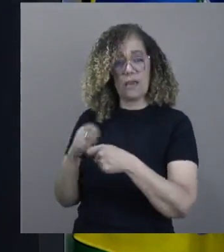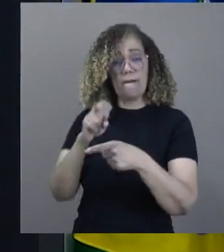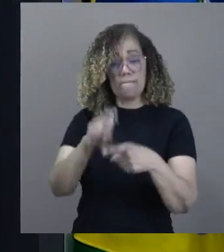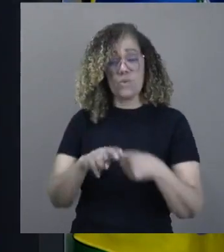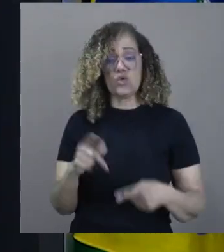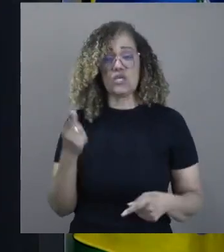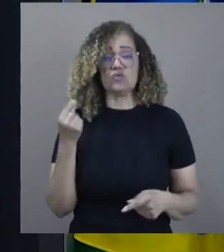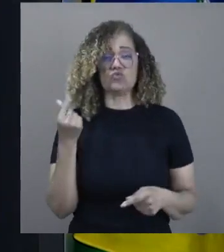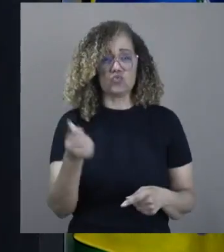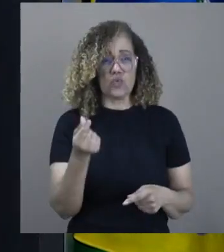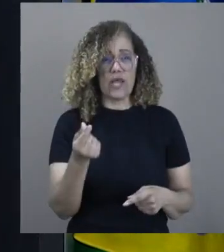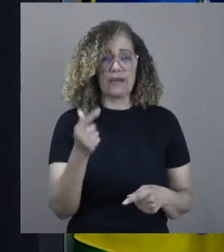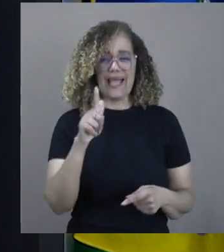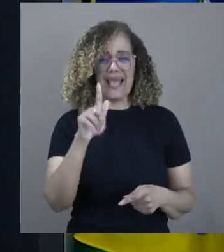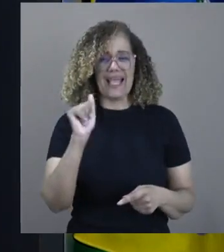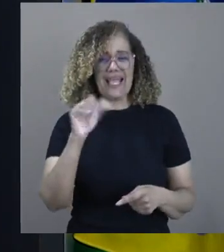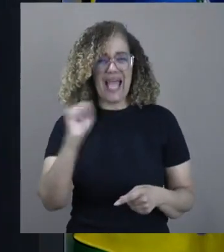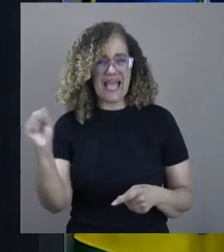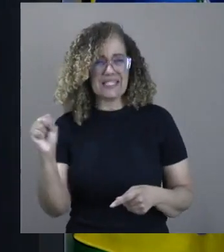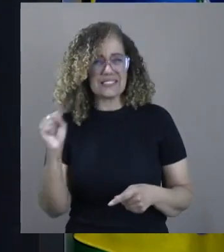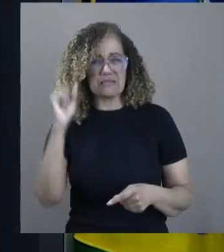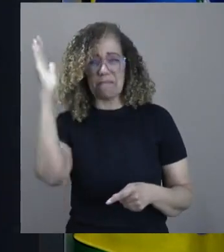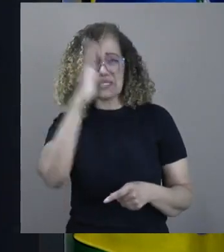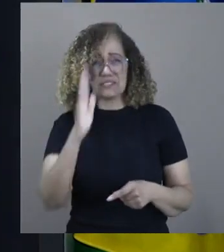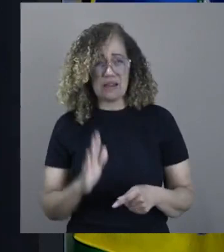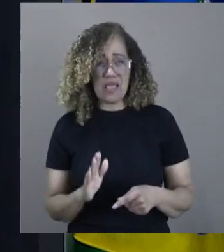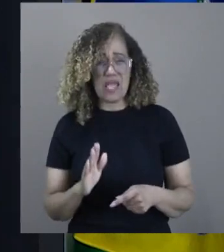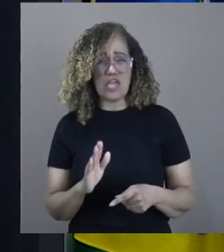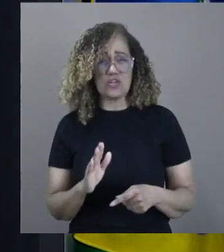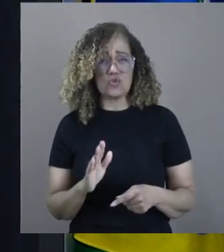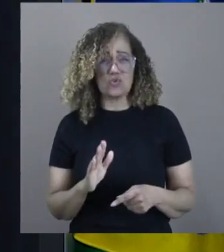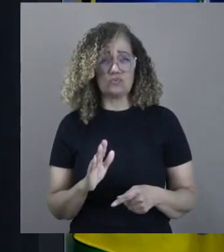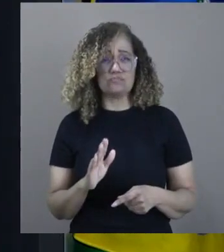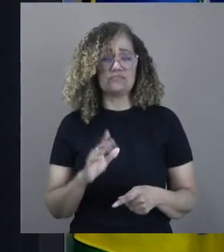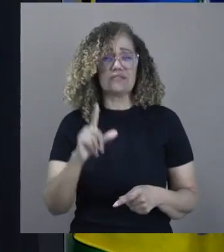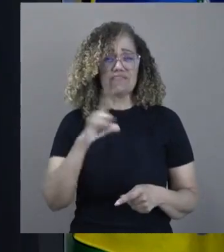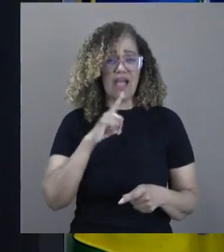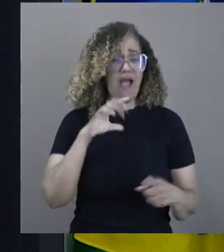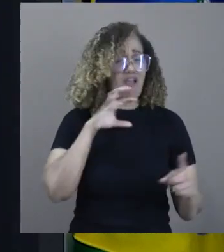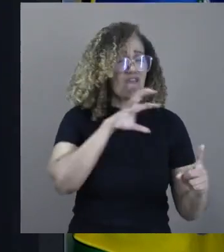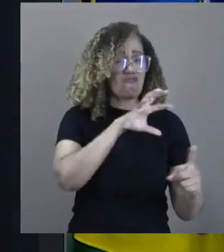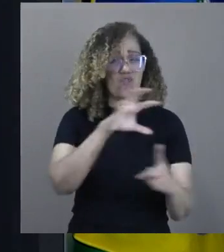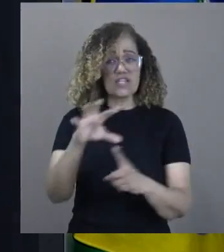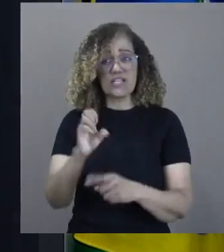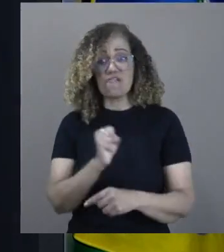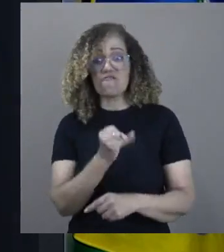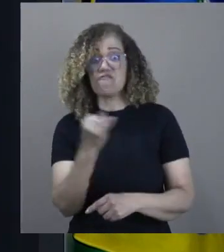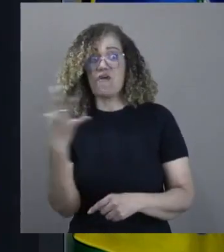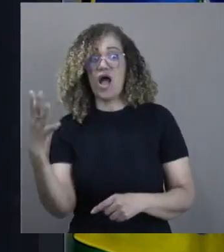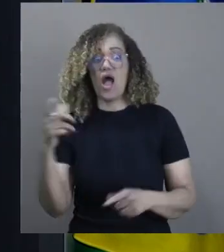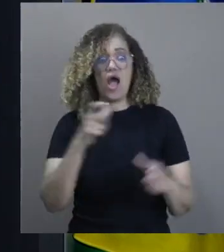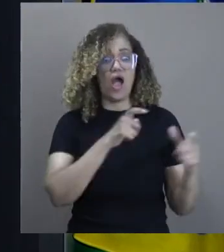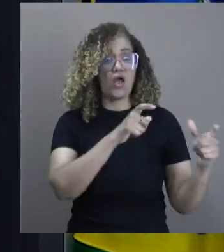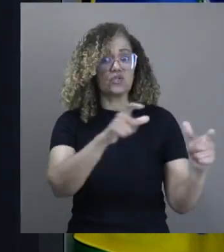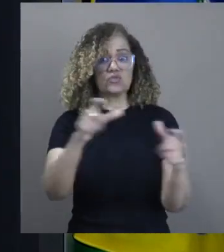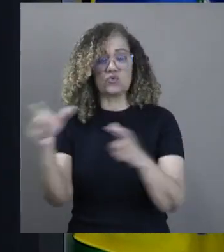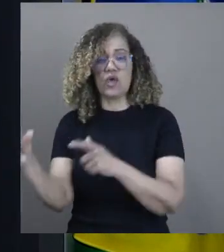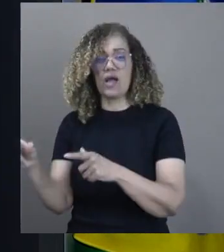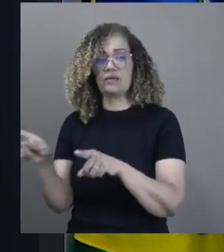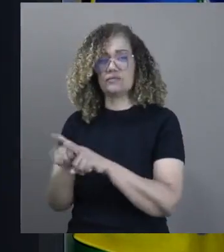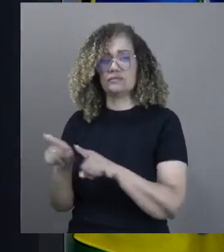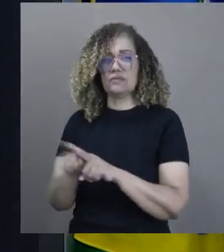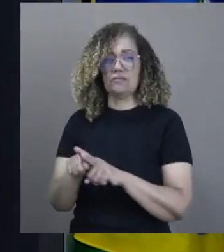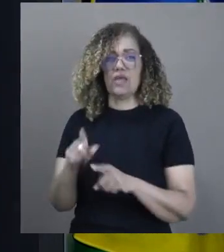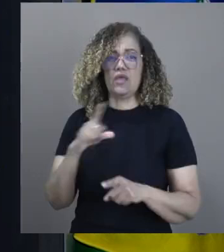da Petrobras está asfixiando diversos setores, desidratando o mercado consumidor nacional.